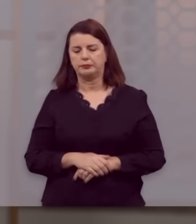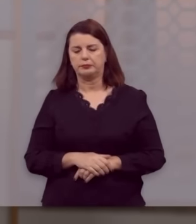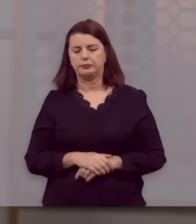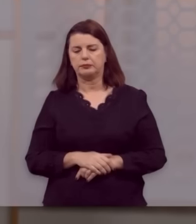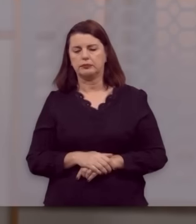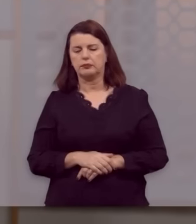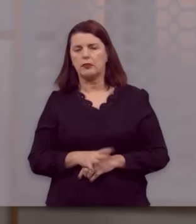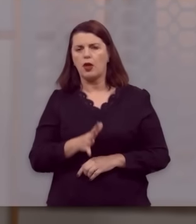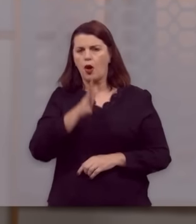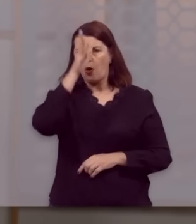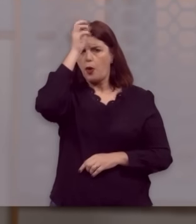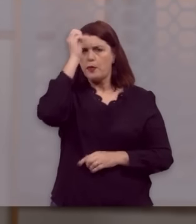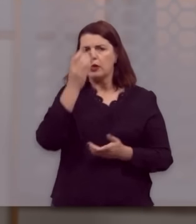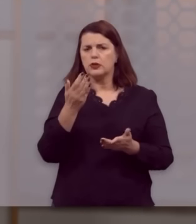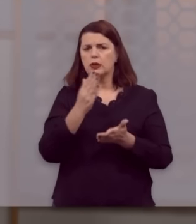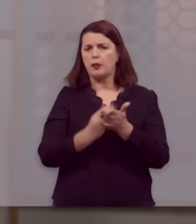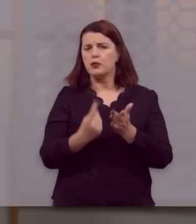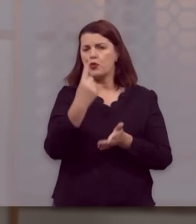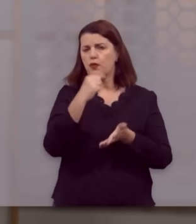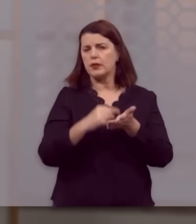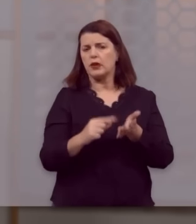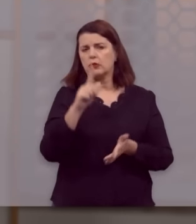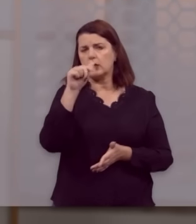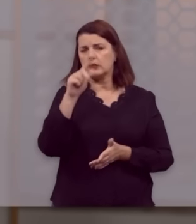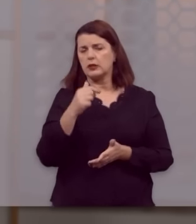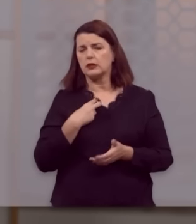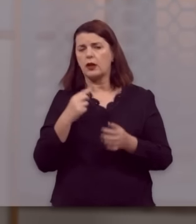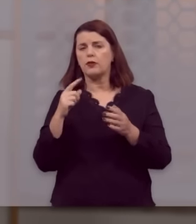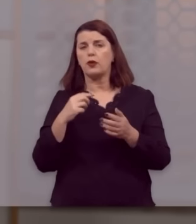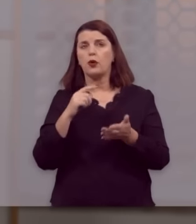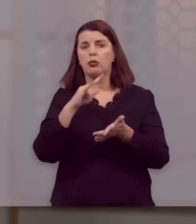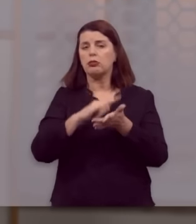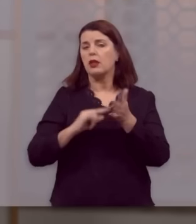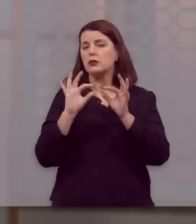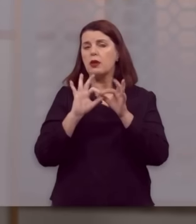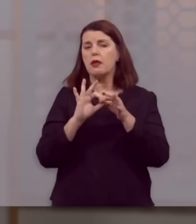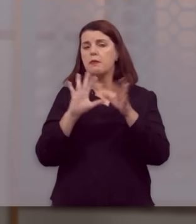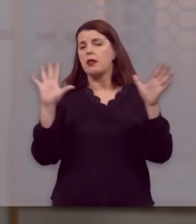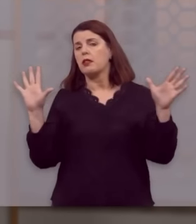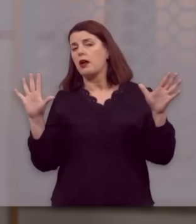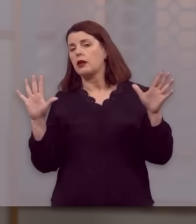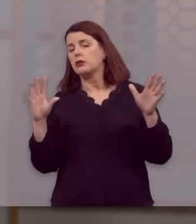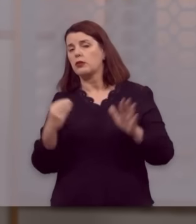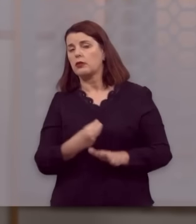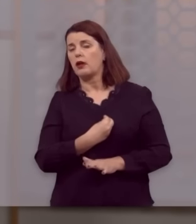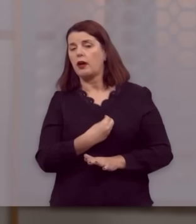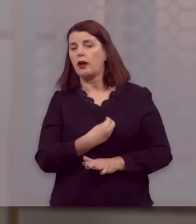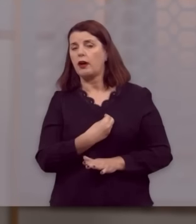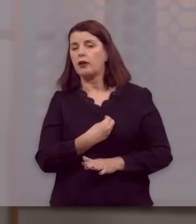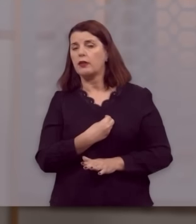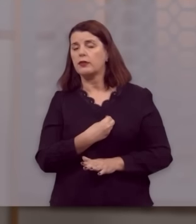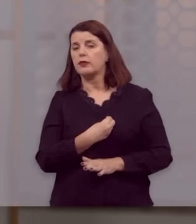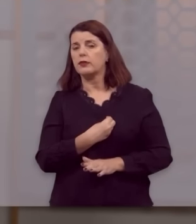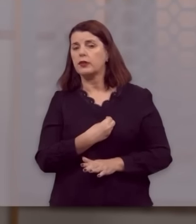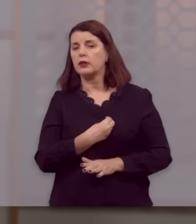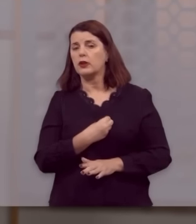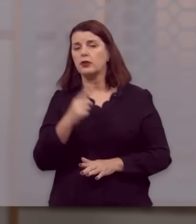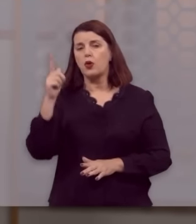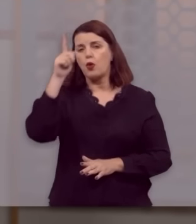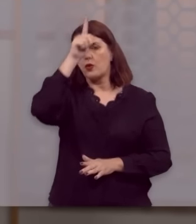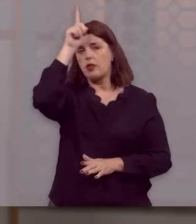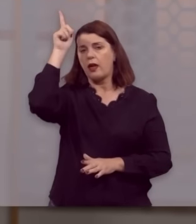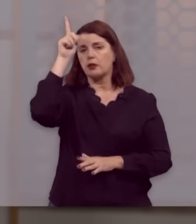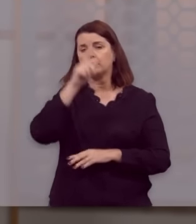E Romanos 1,17 foi o texto libertador na vida do monge agostiniano Martinho